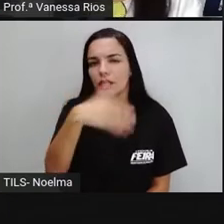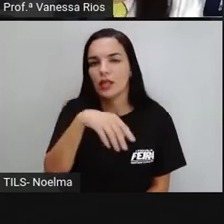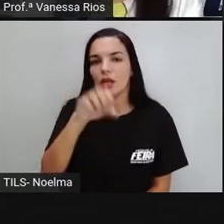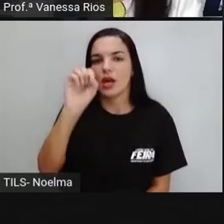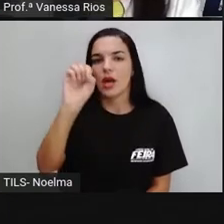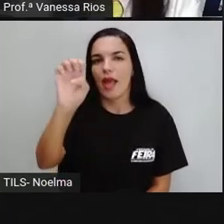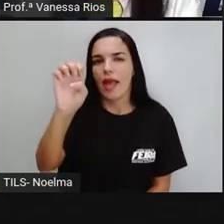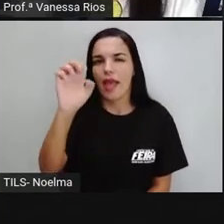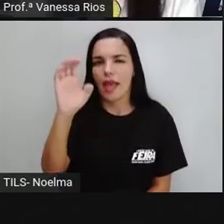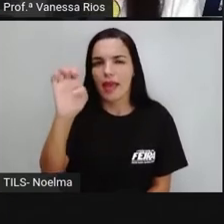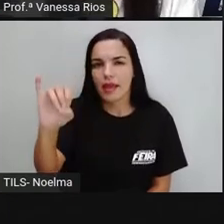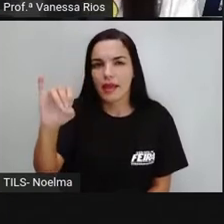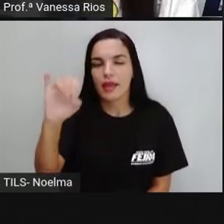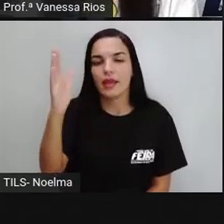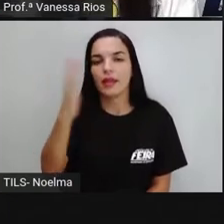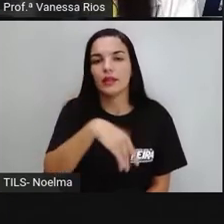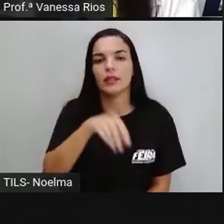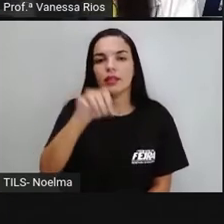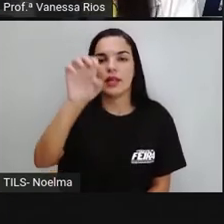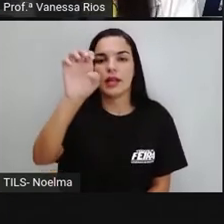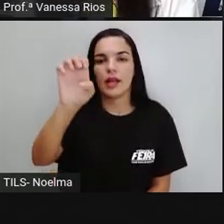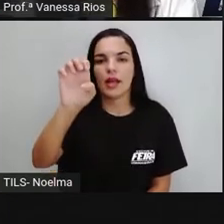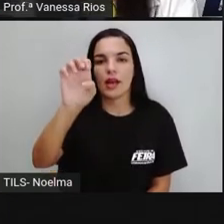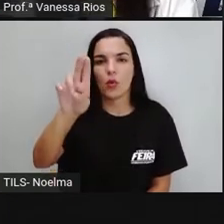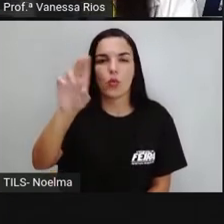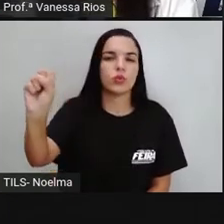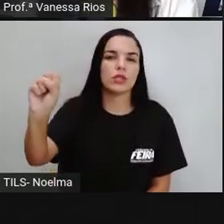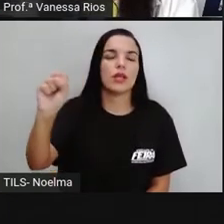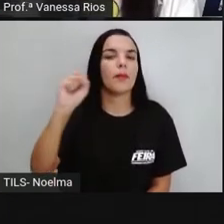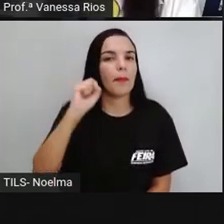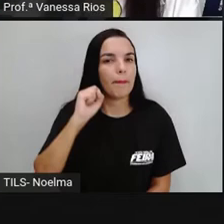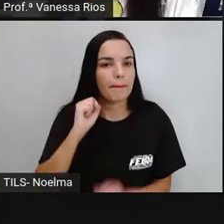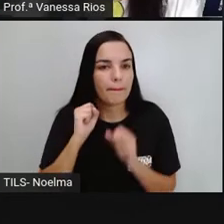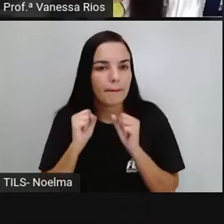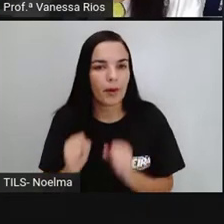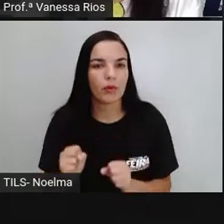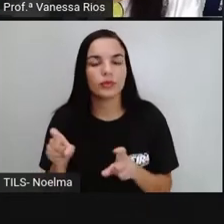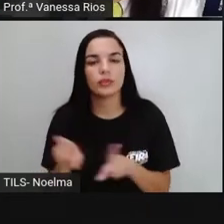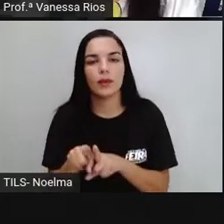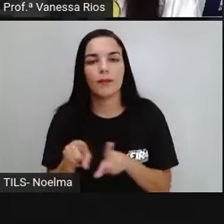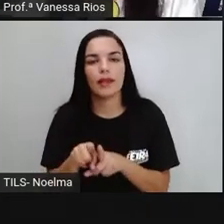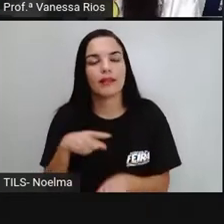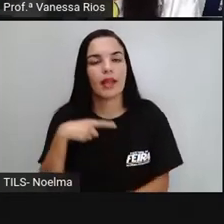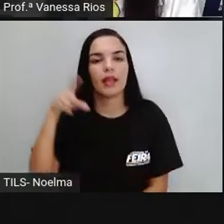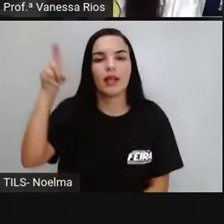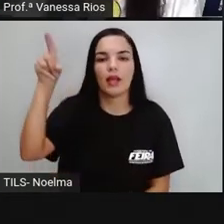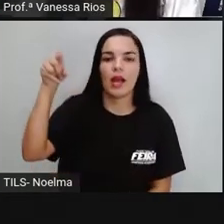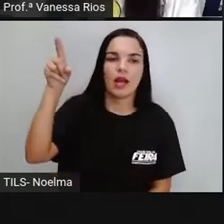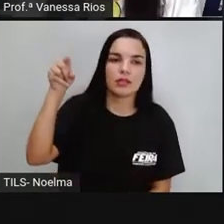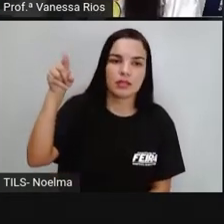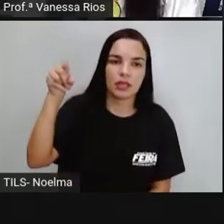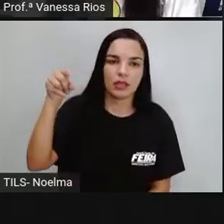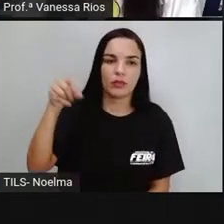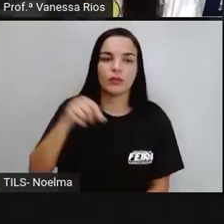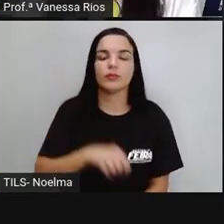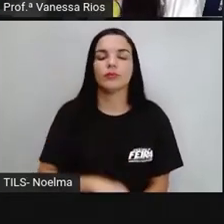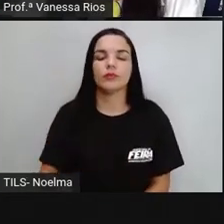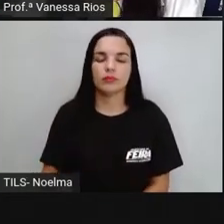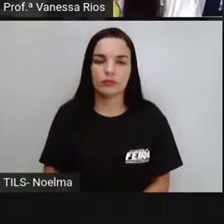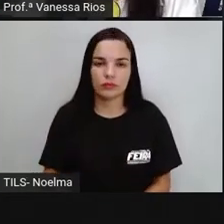Então as paroxítonas aí com essas terminações, elas vão aí receber o acento gráfico.